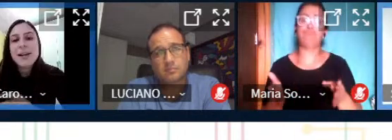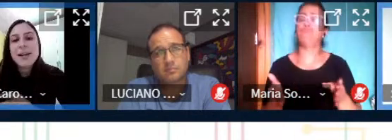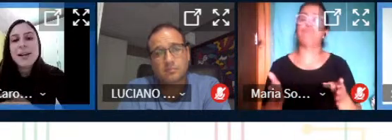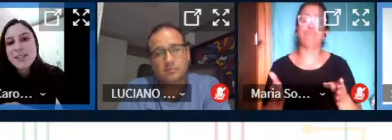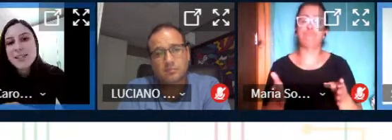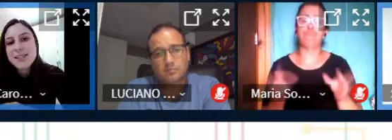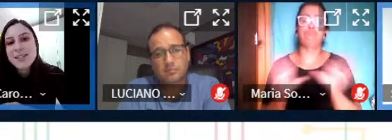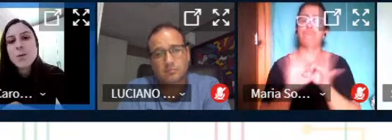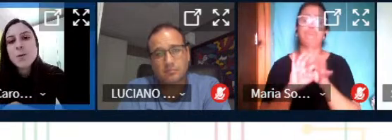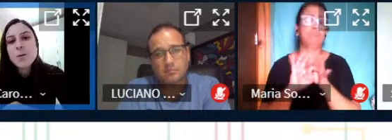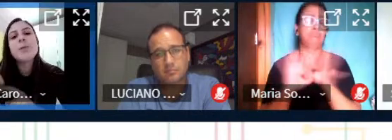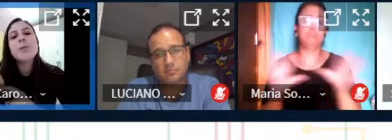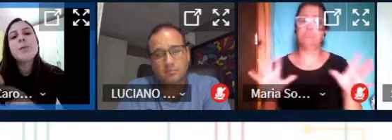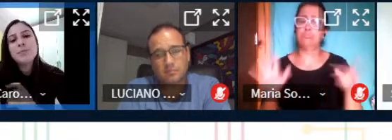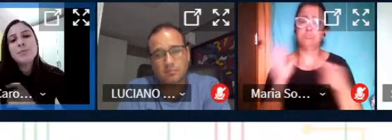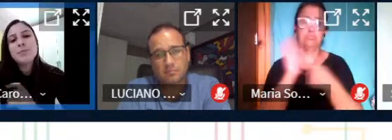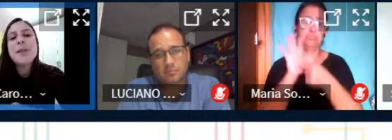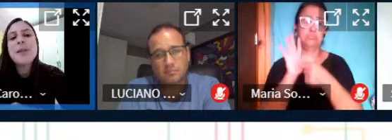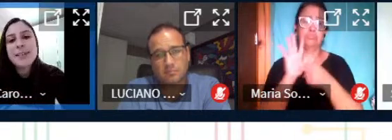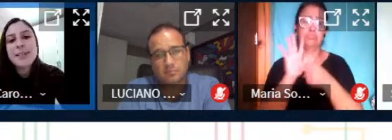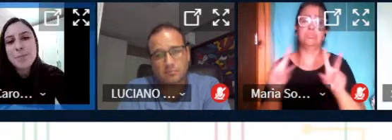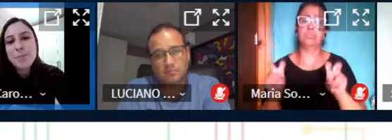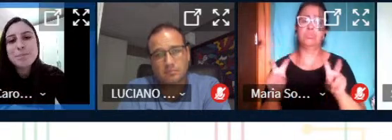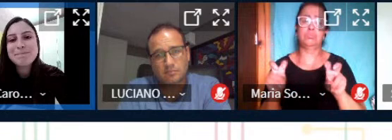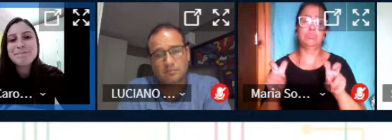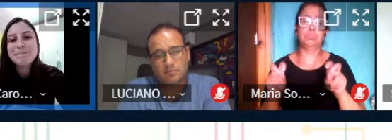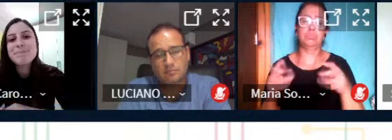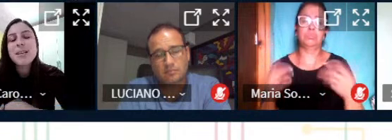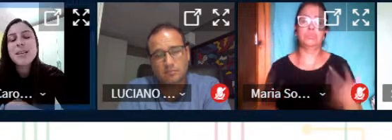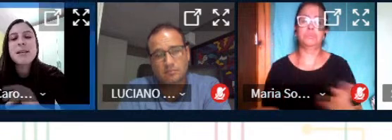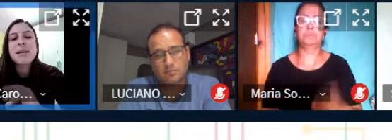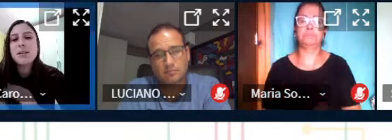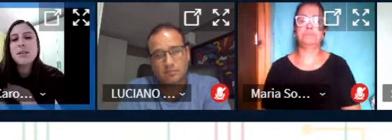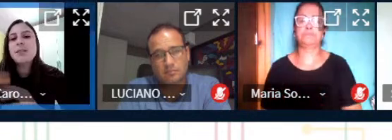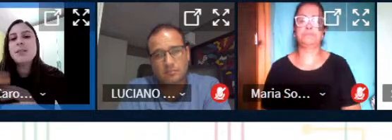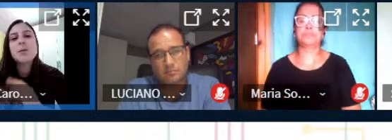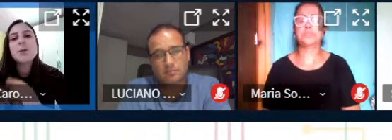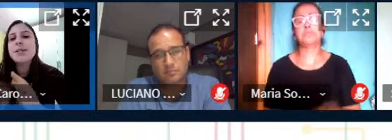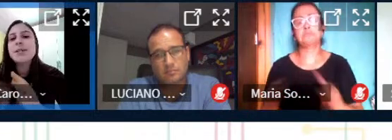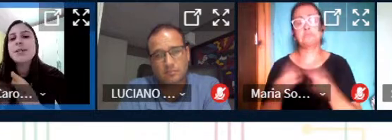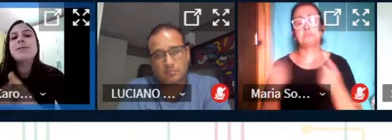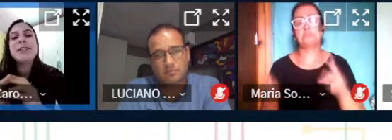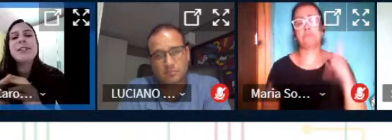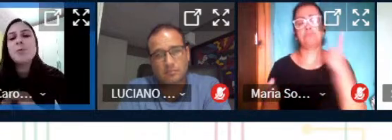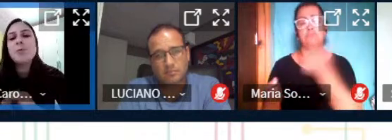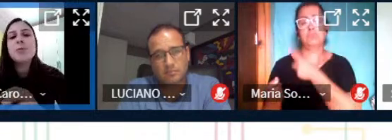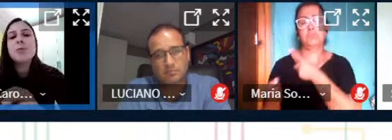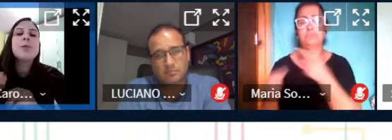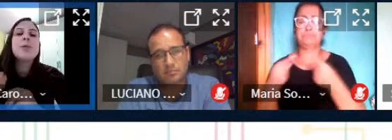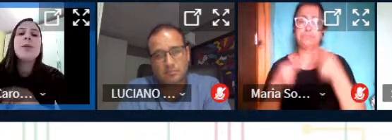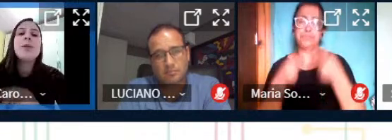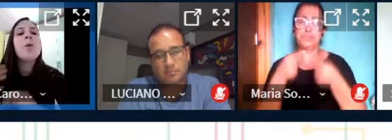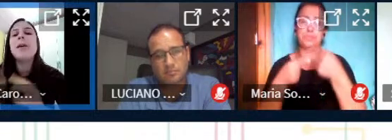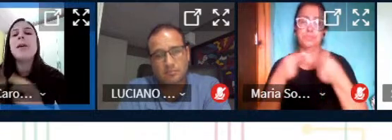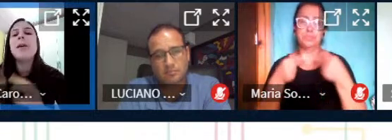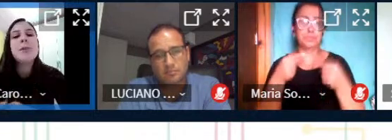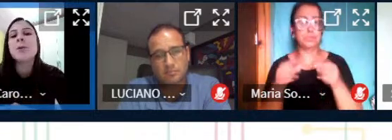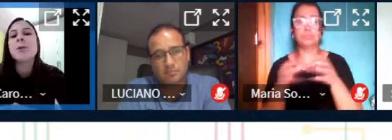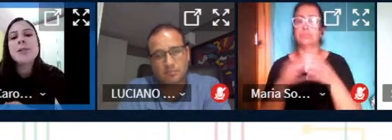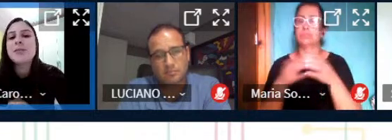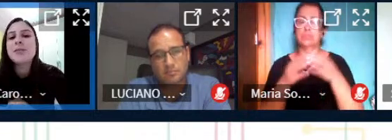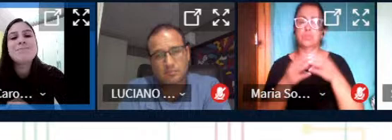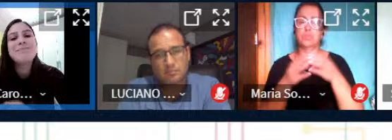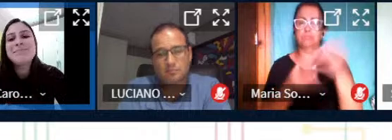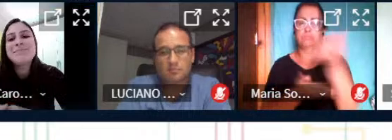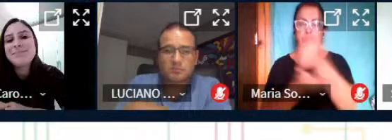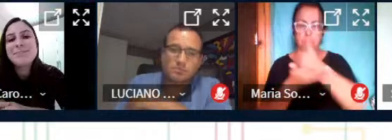liberdade de trazer o assunto e poder apresentar mas a gente discute assim em conjunto e um complementa